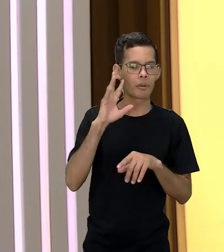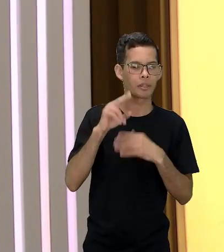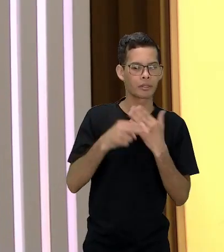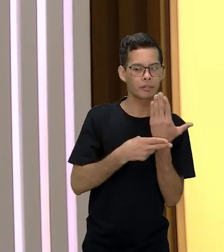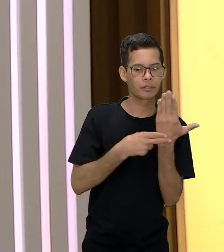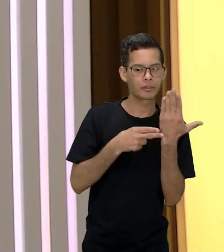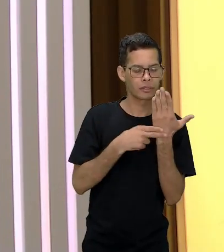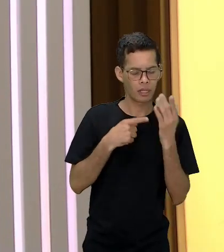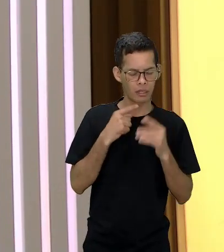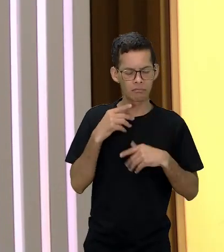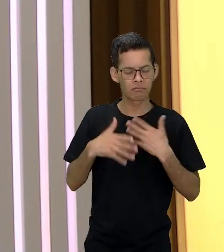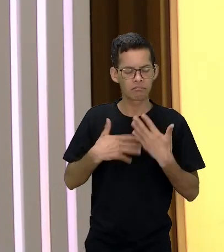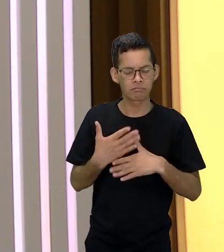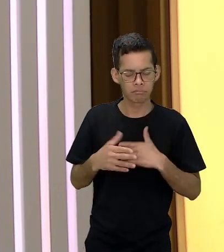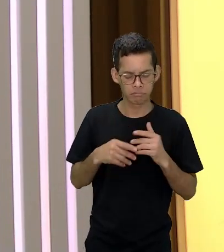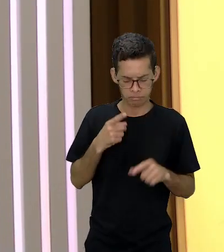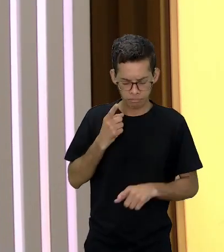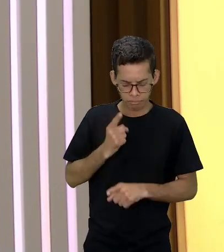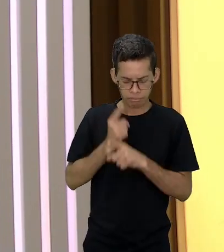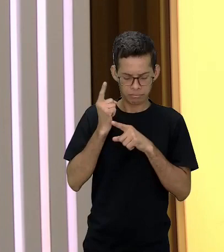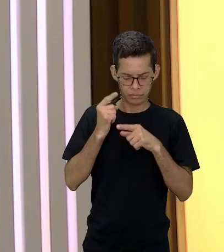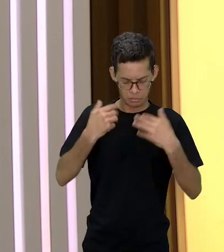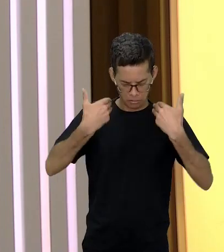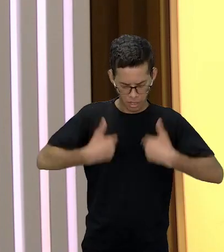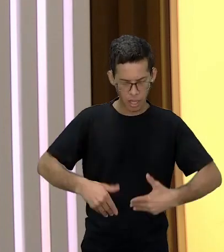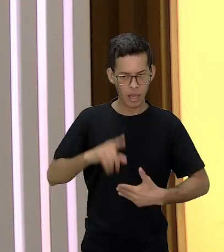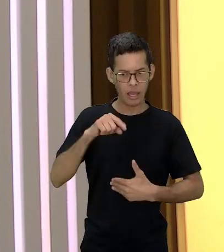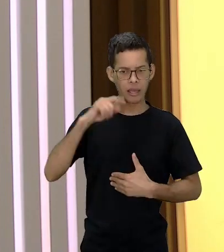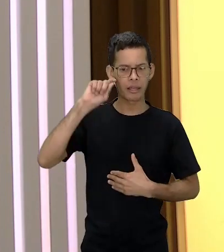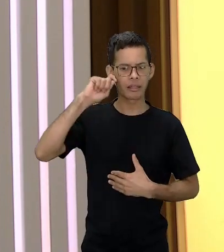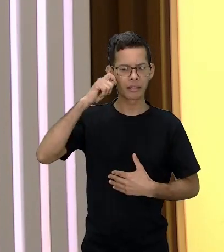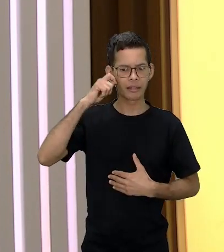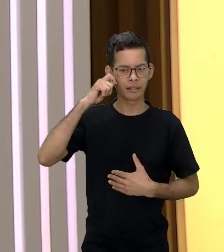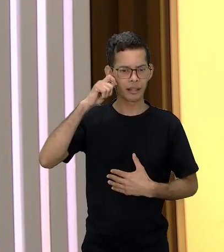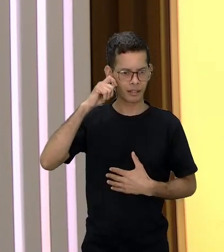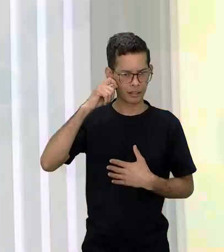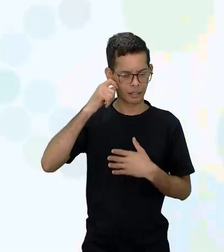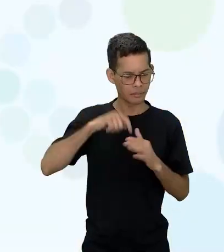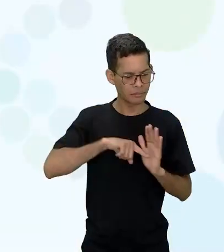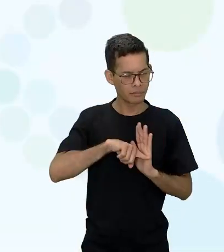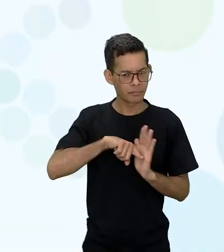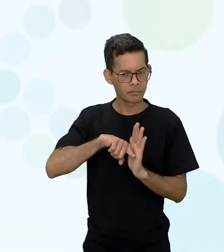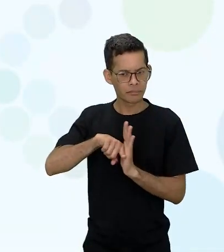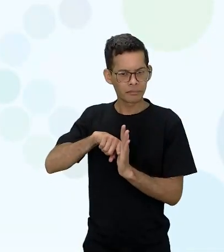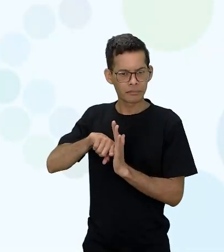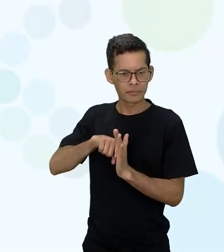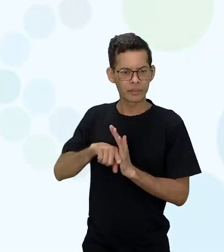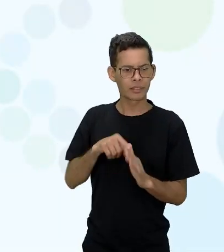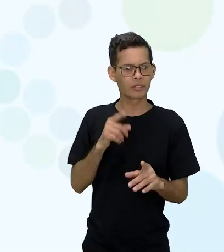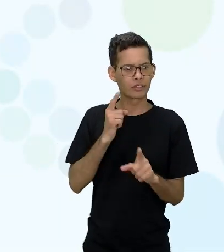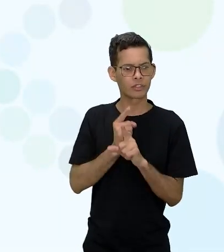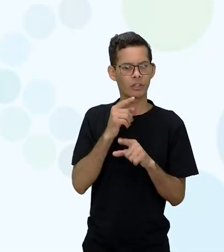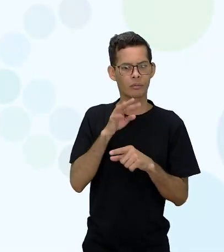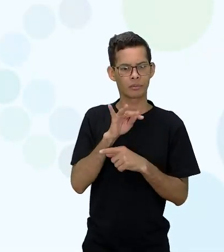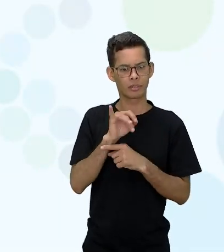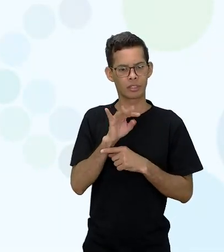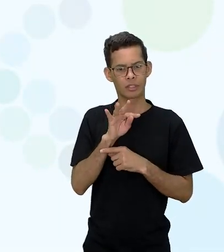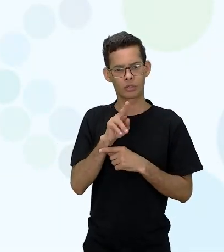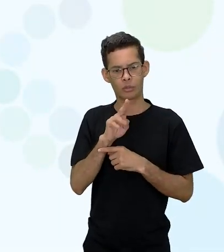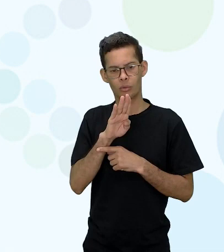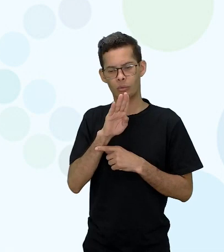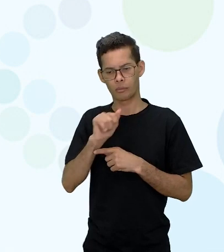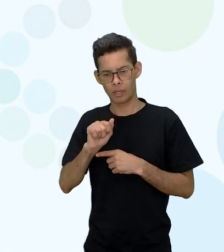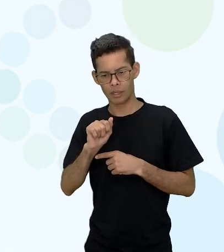descobre uma mulher negra. E aí ela faz essa pesquisa e descobre Tituba, Tituba tão empoderada